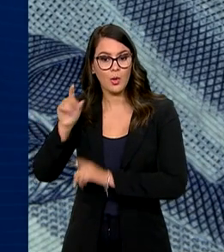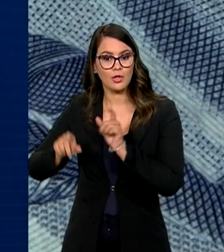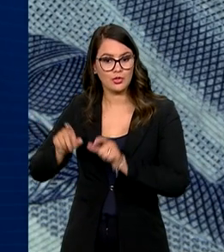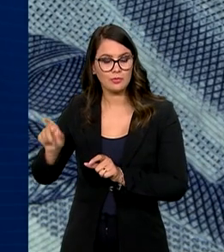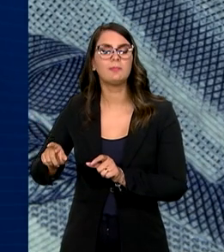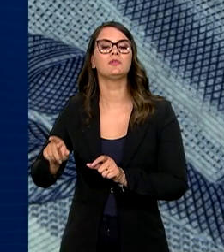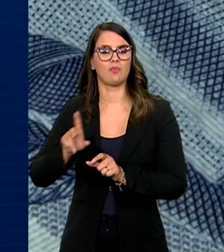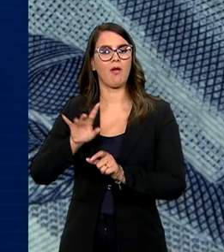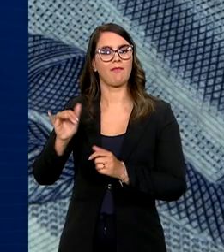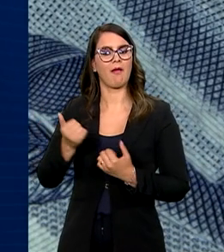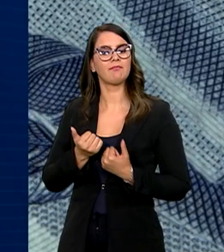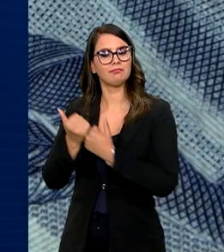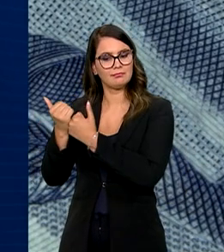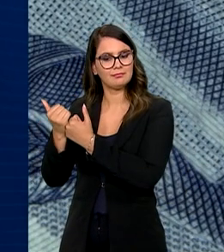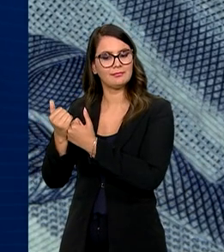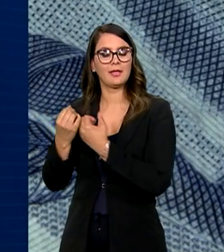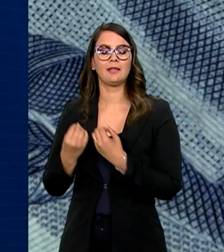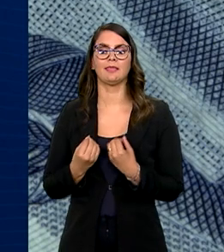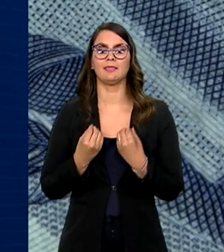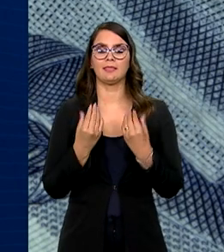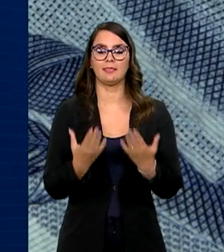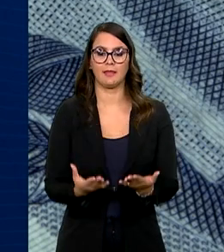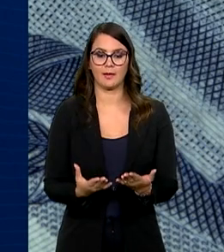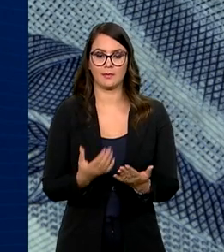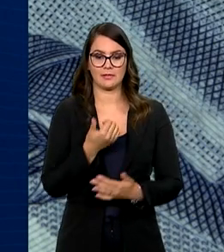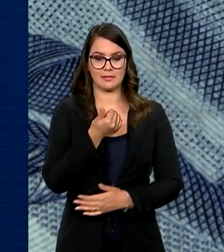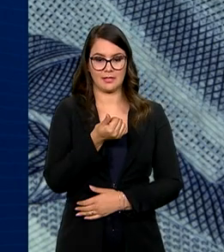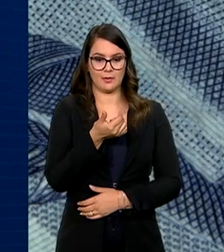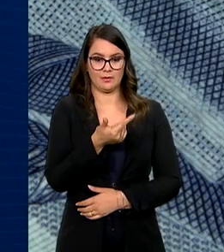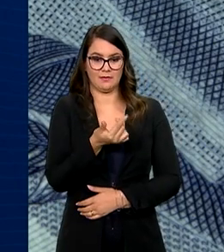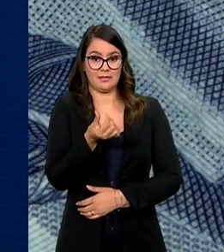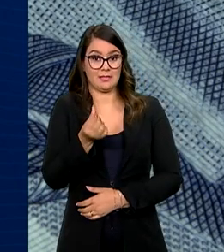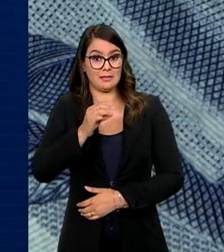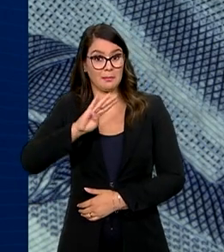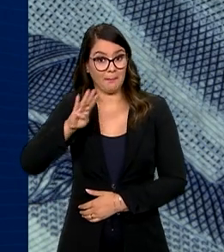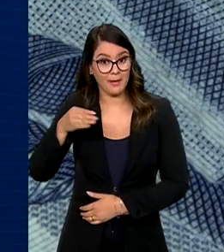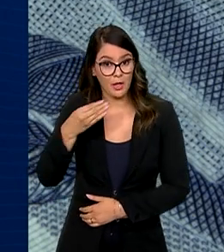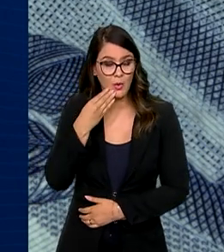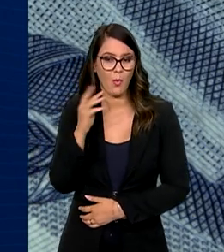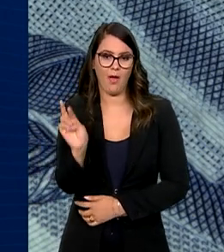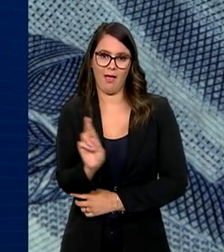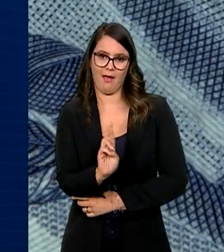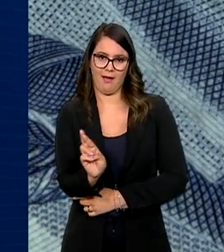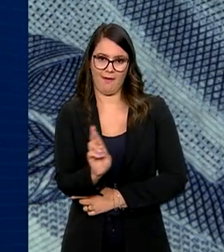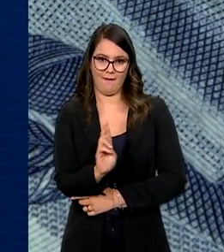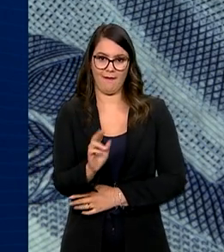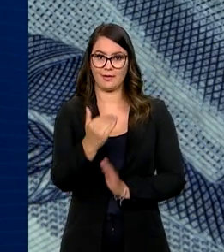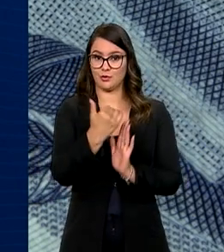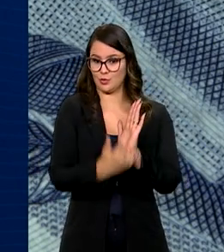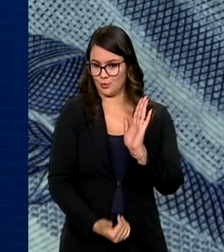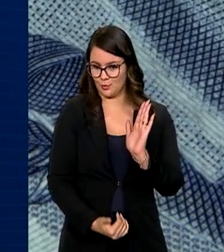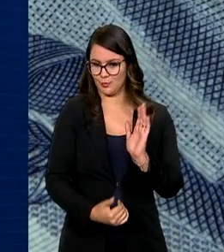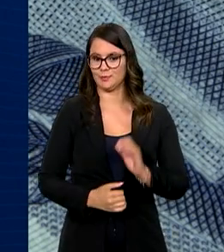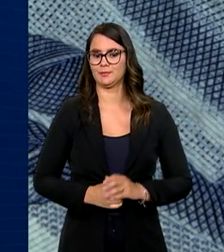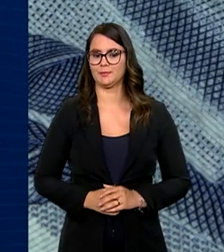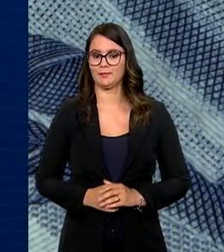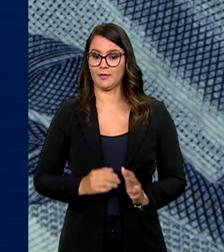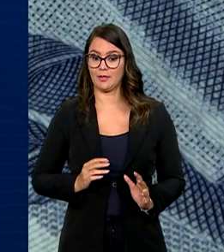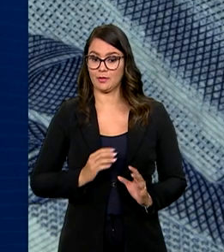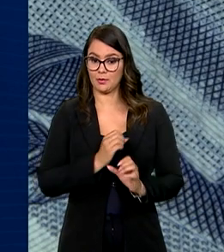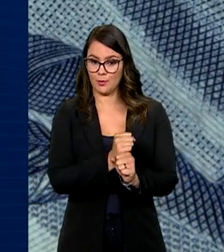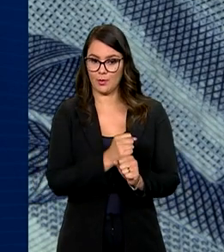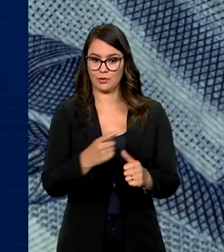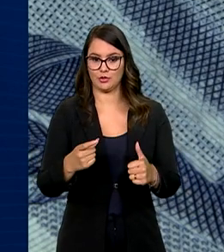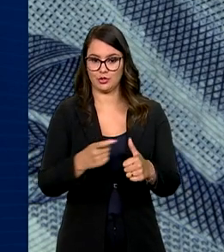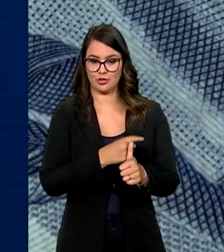ser beneficiadas. Foram oferecidos R$ 126 bilhões em descontos. O total das